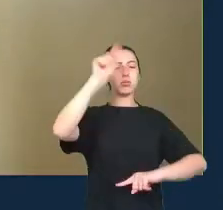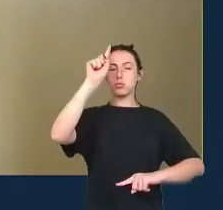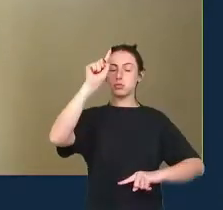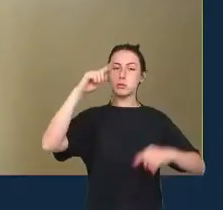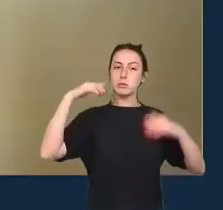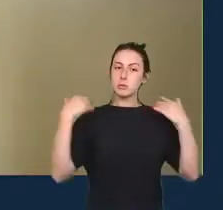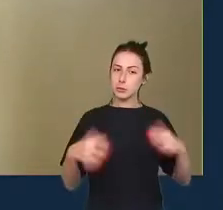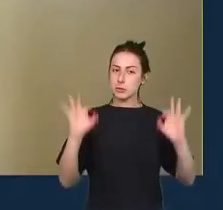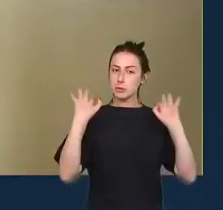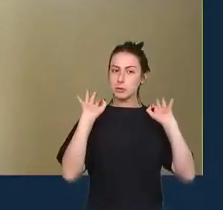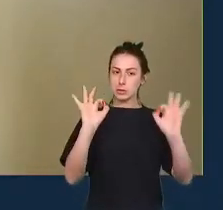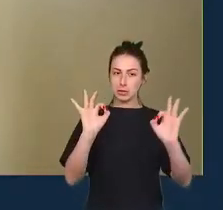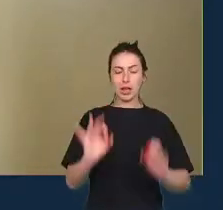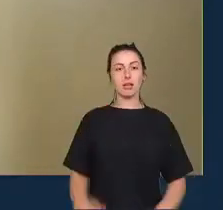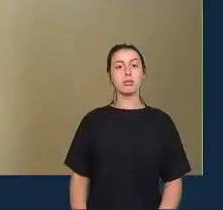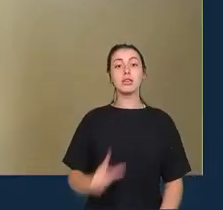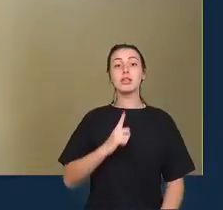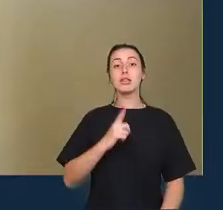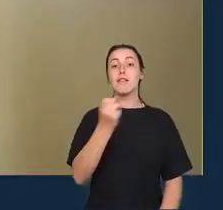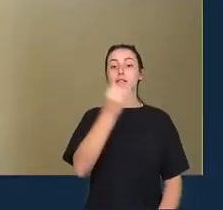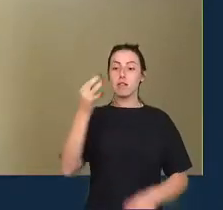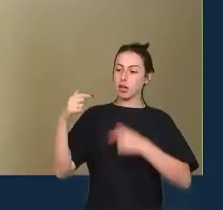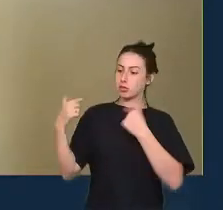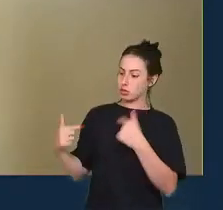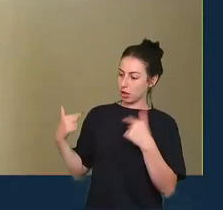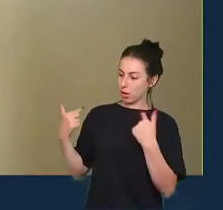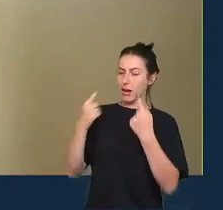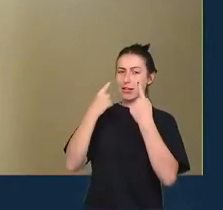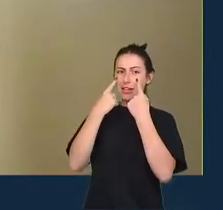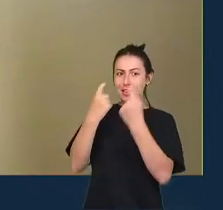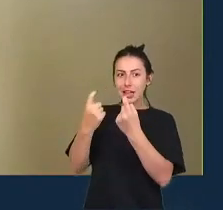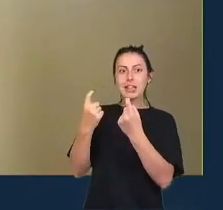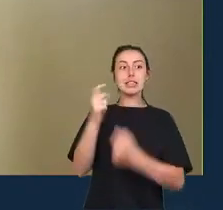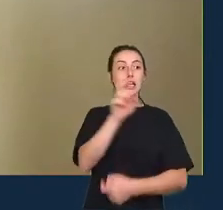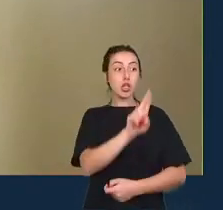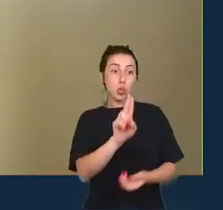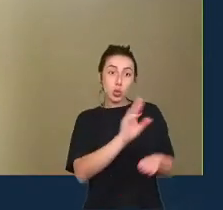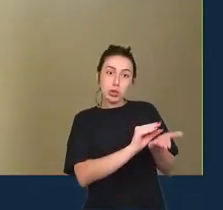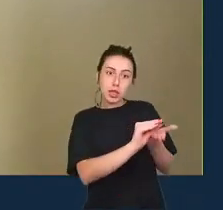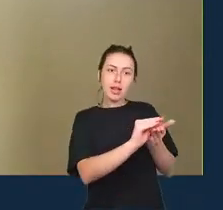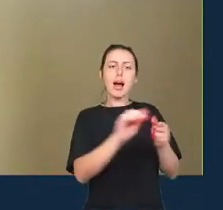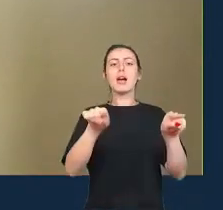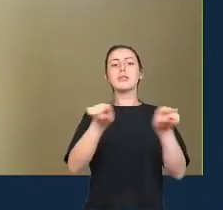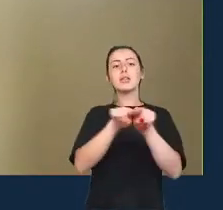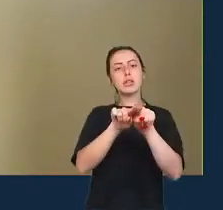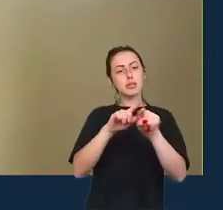trabalho muito interessante sendo feito com isso e temos várias organizações